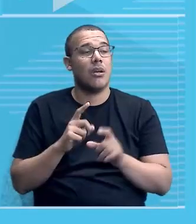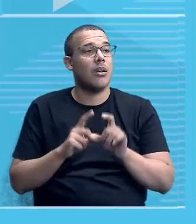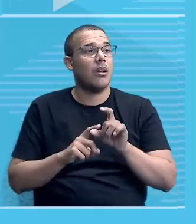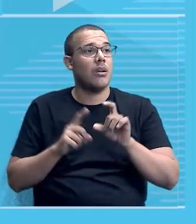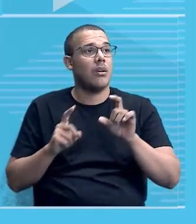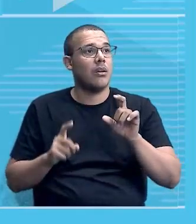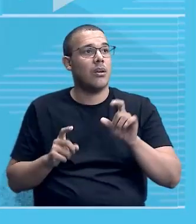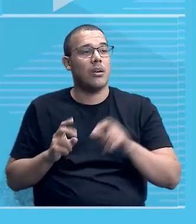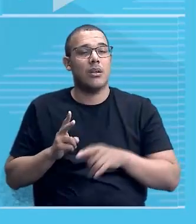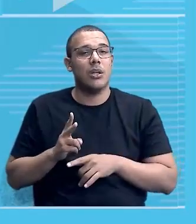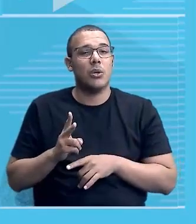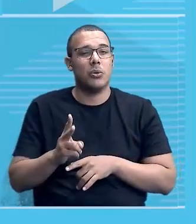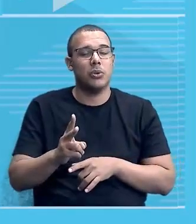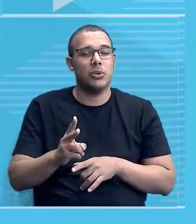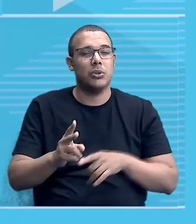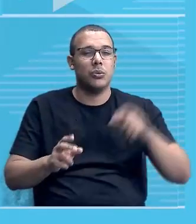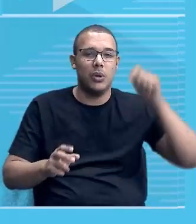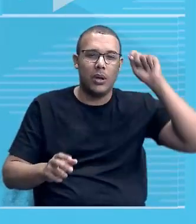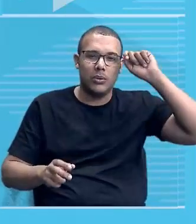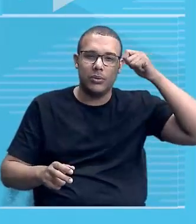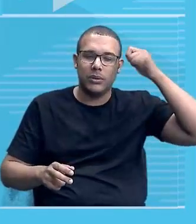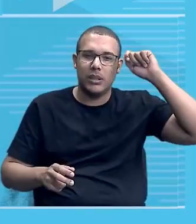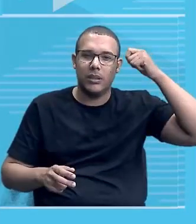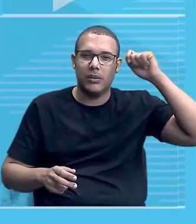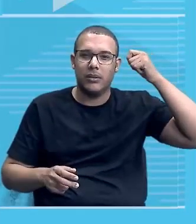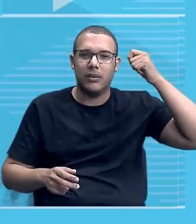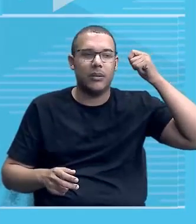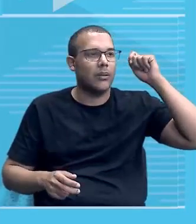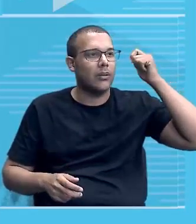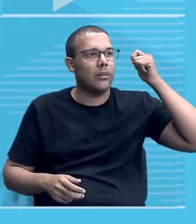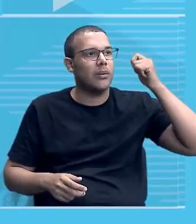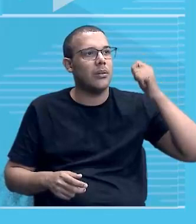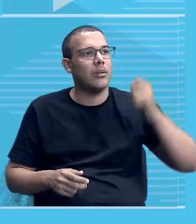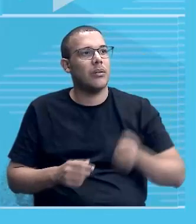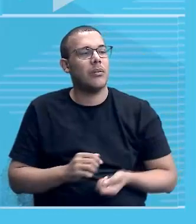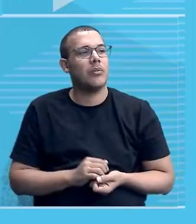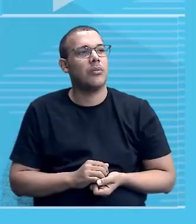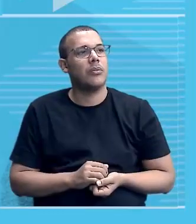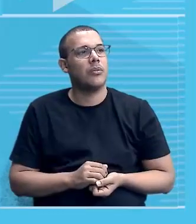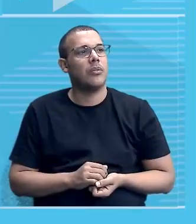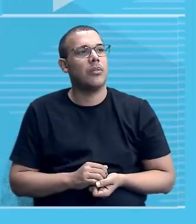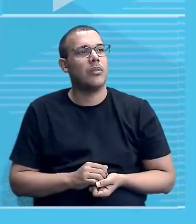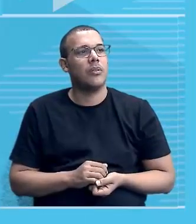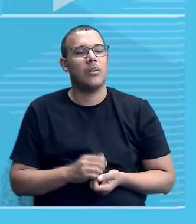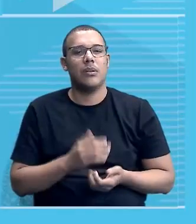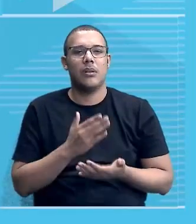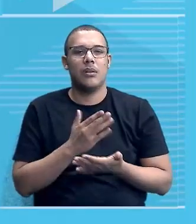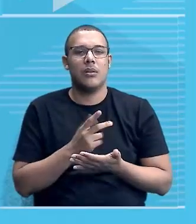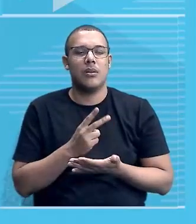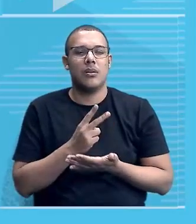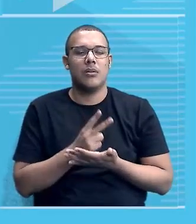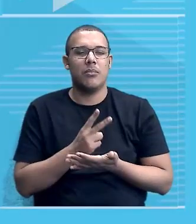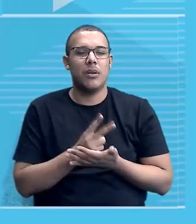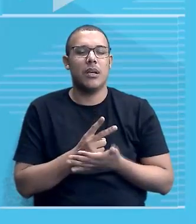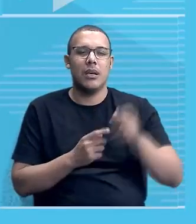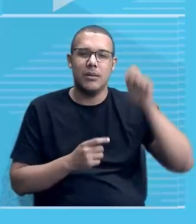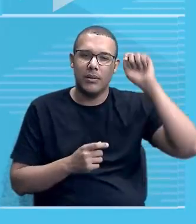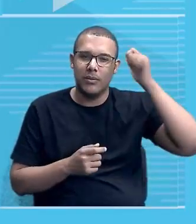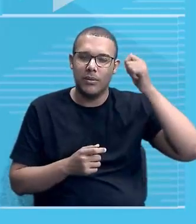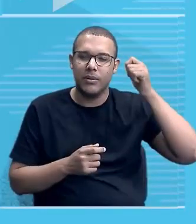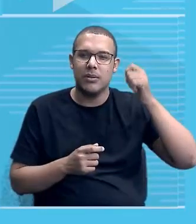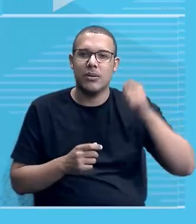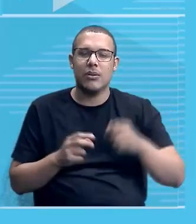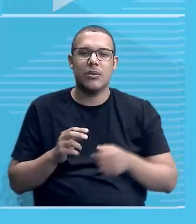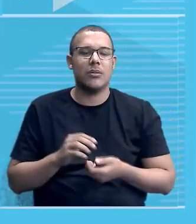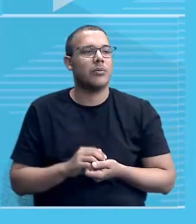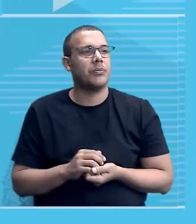continua os africanos, um africano, o mesmo africano levando, o outro protegendo